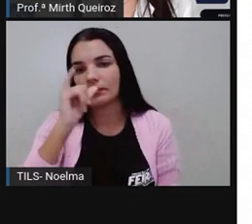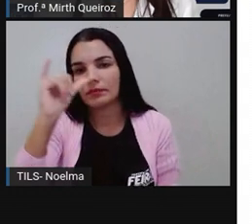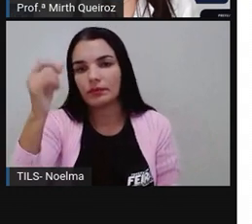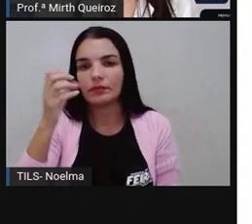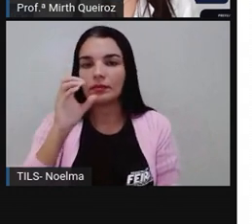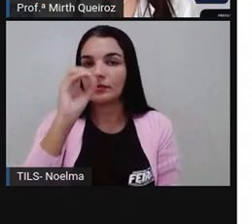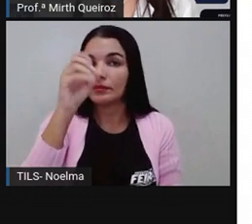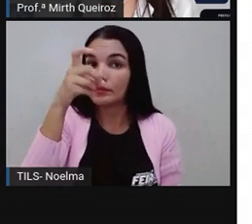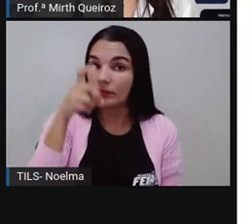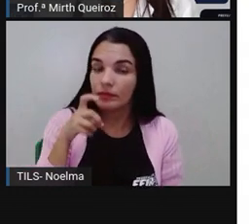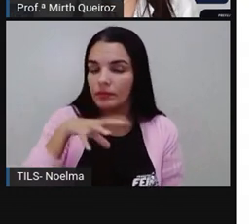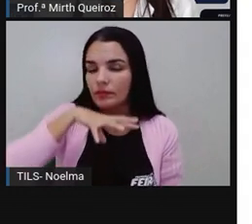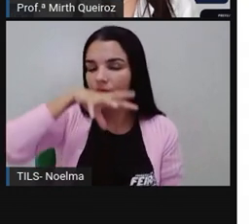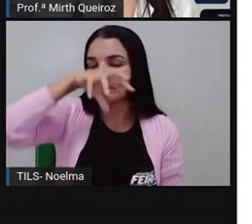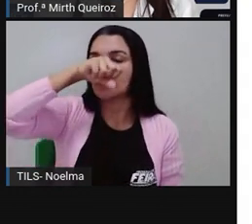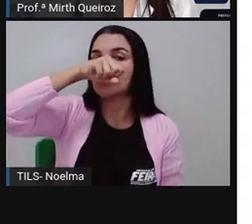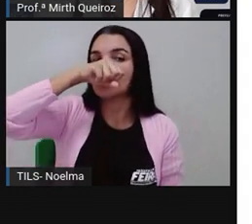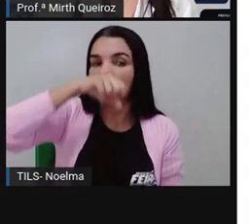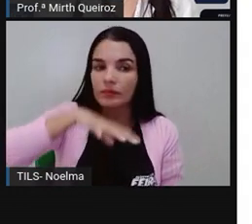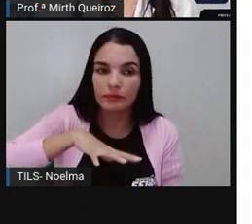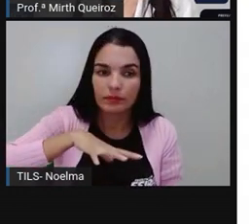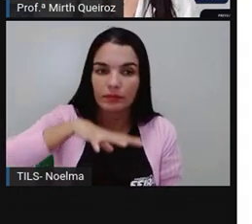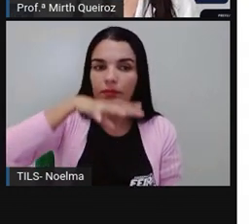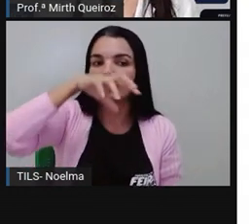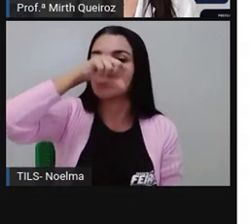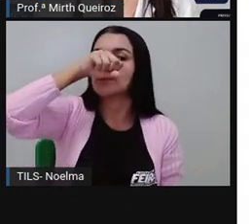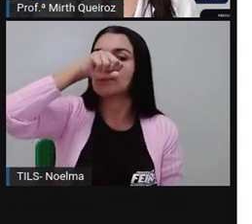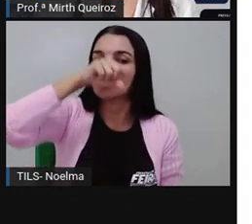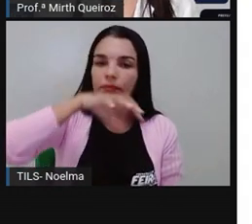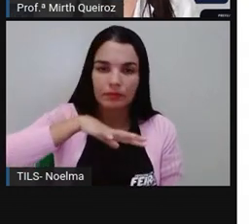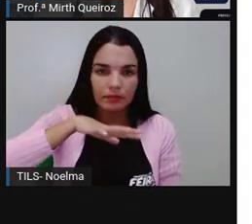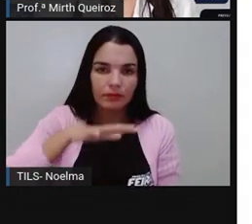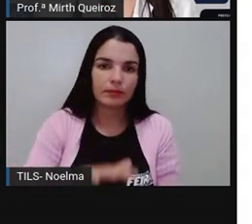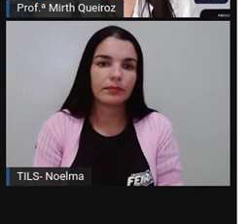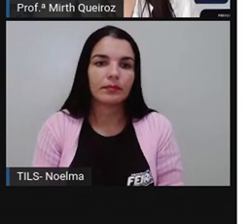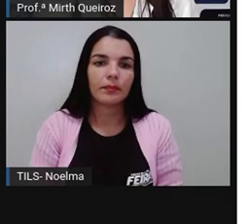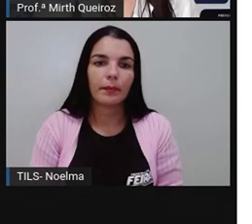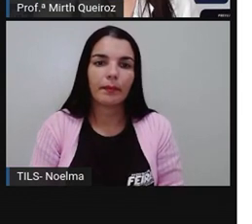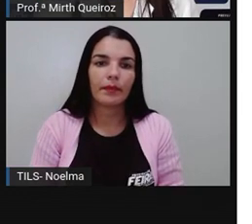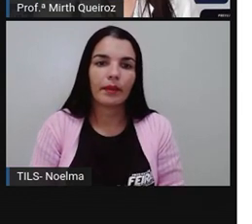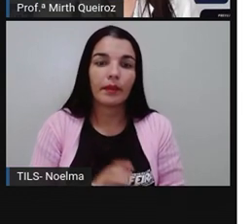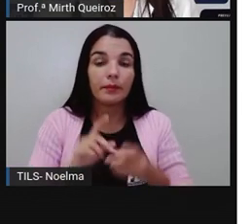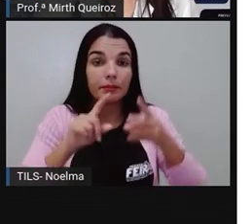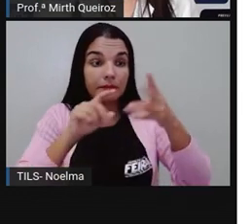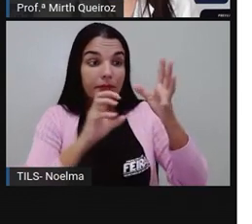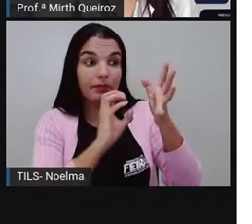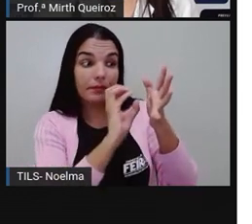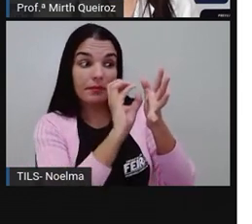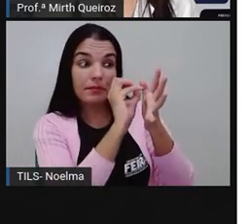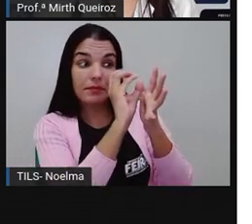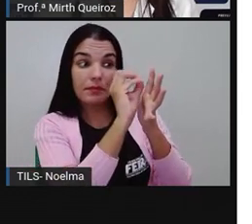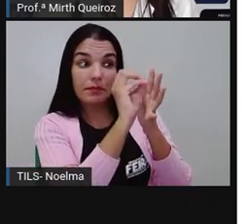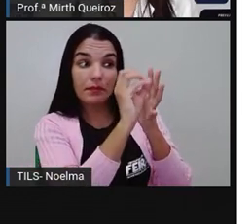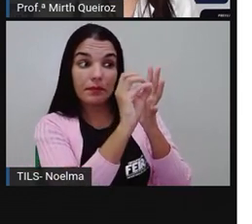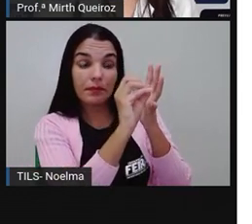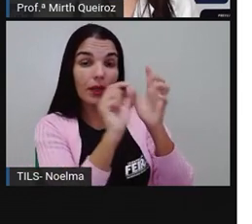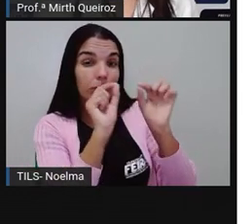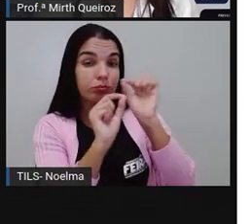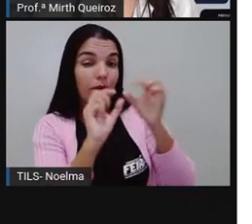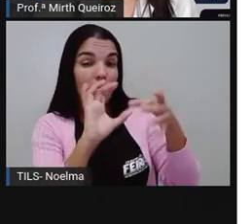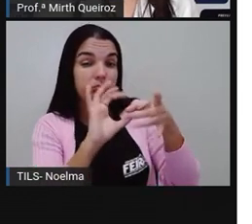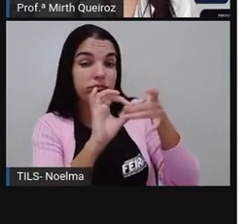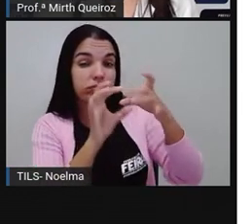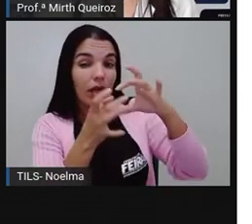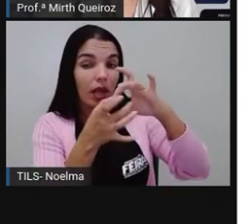oxigênio da gente, que é o que a planta vai liberar após a produção de glicose. Então a cadeia alimentar é a relação